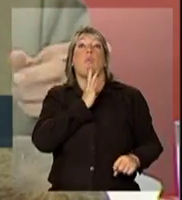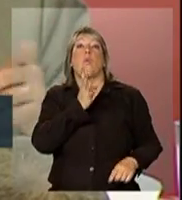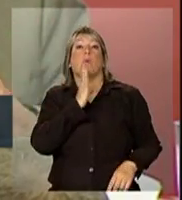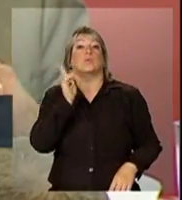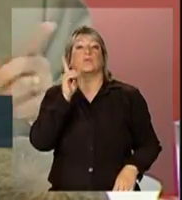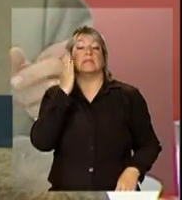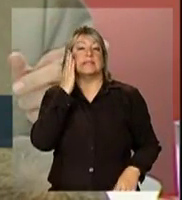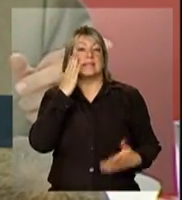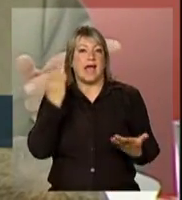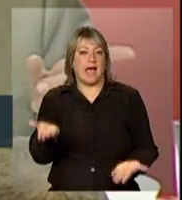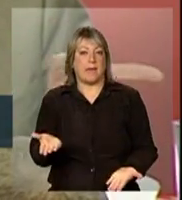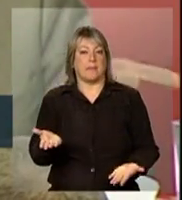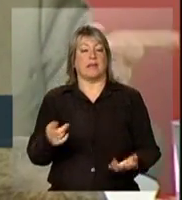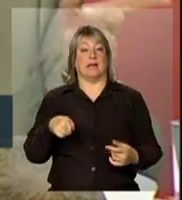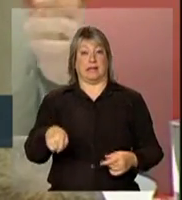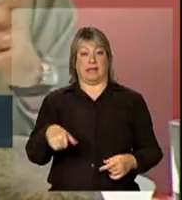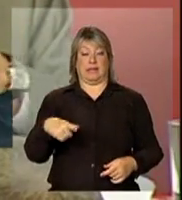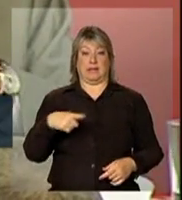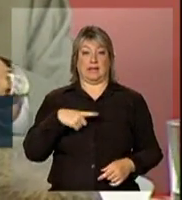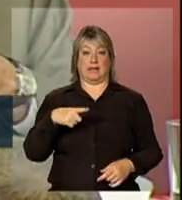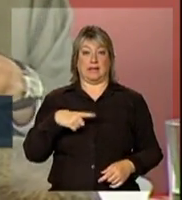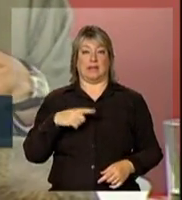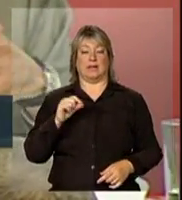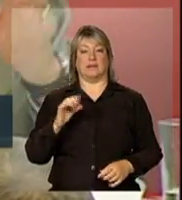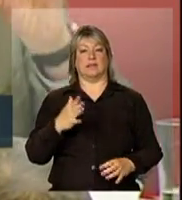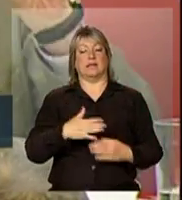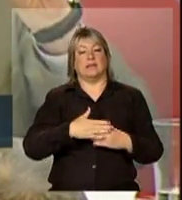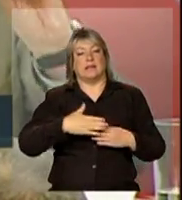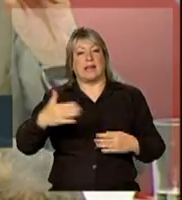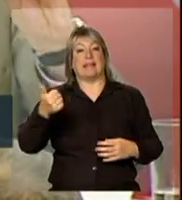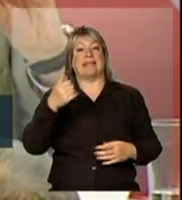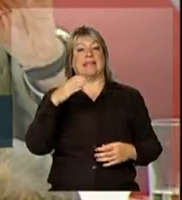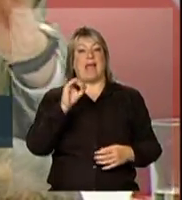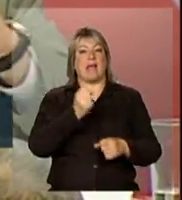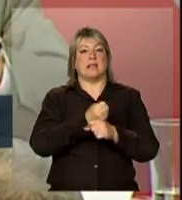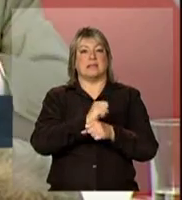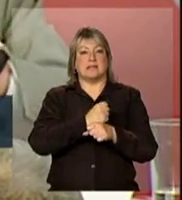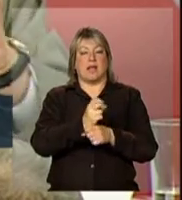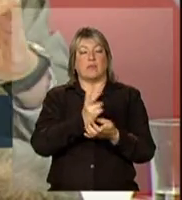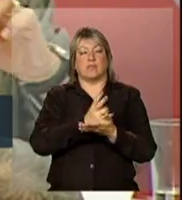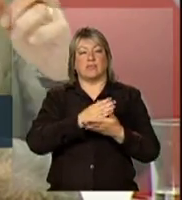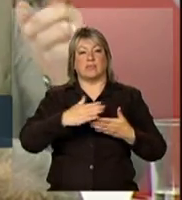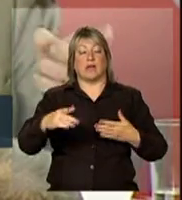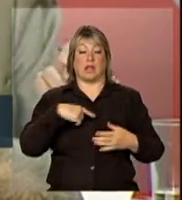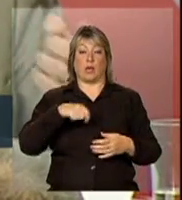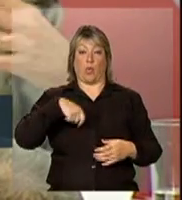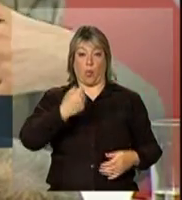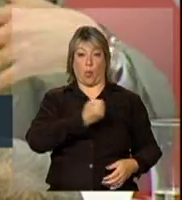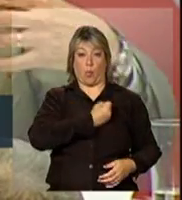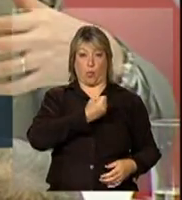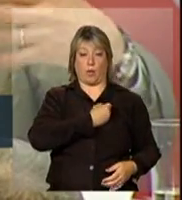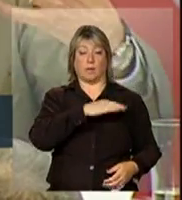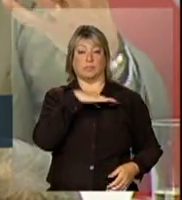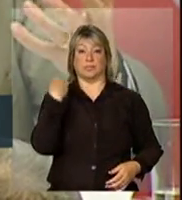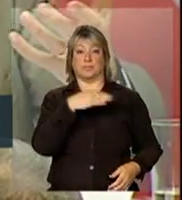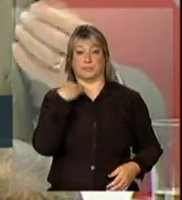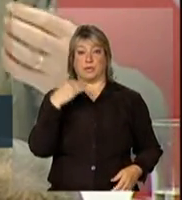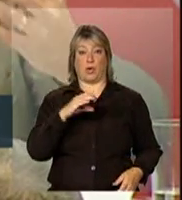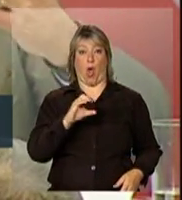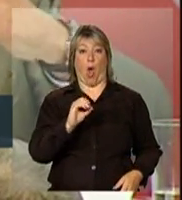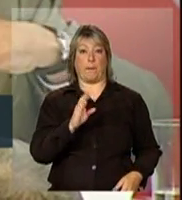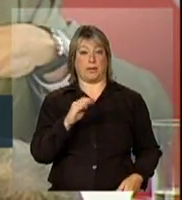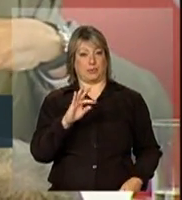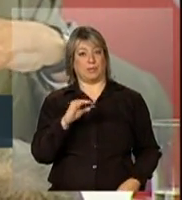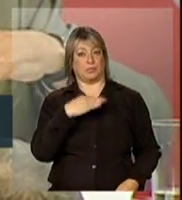A tendência, ela está estável nos 10 anos, a gente coloca o número de óbitos está estável quando a gente, como a população cresce,